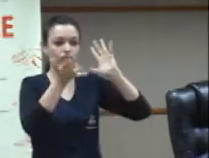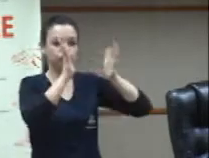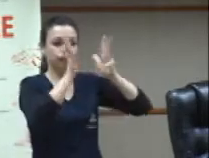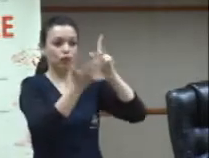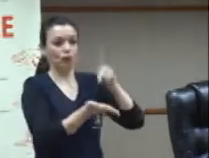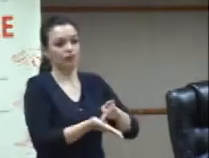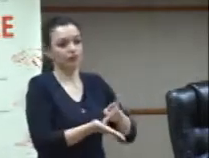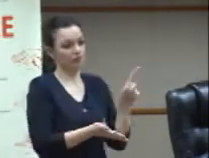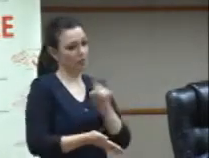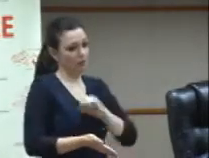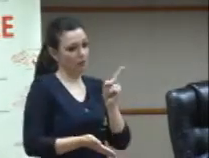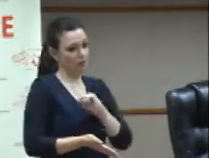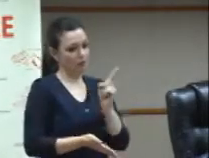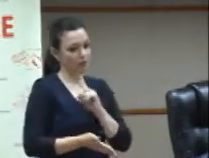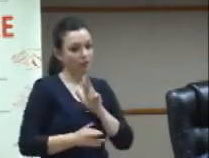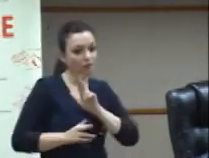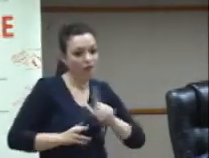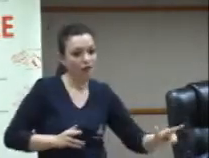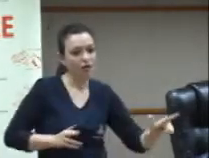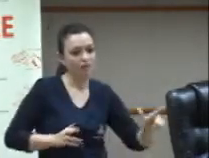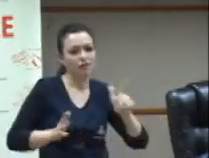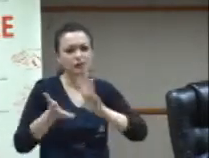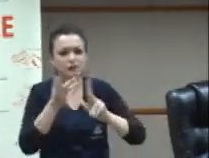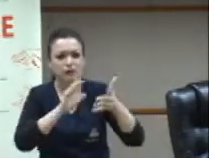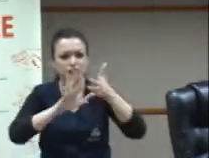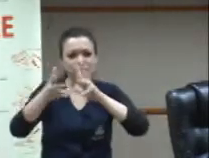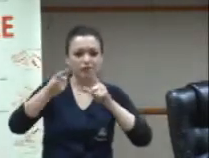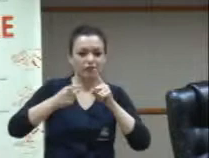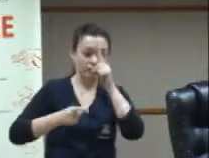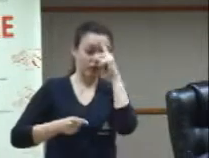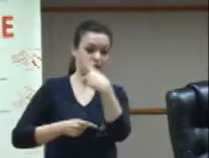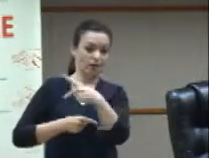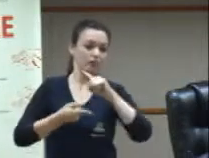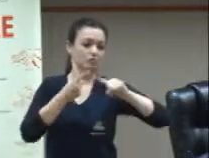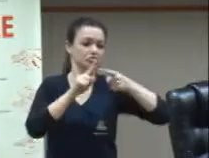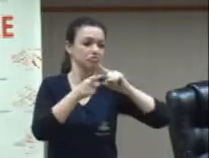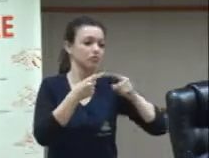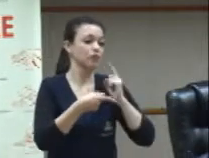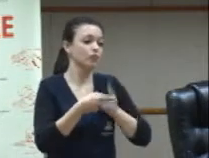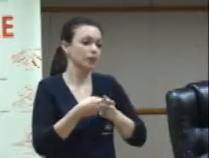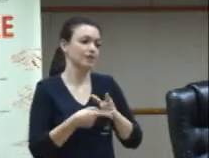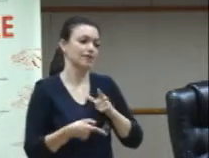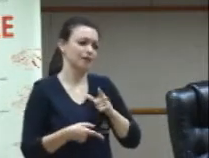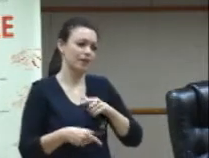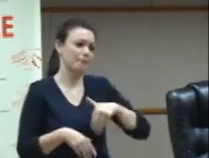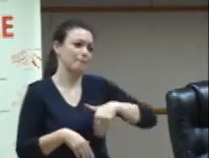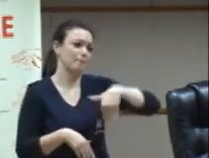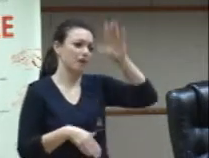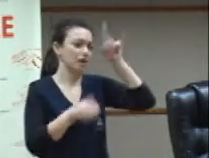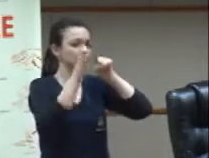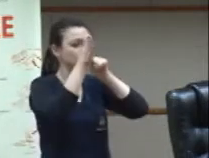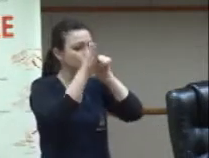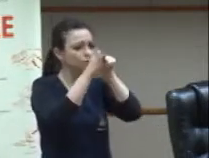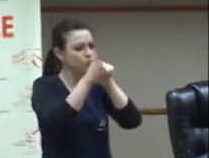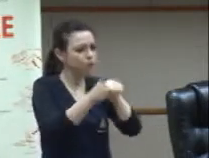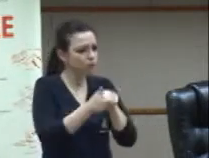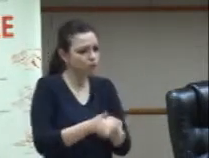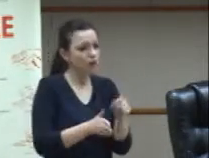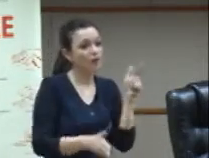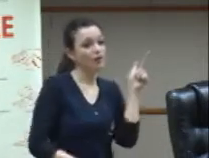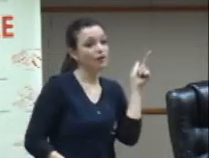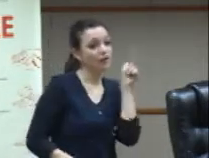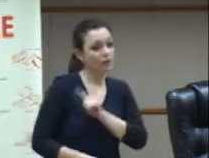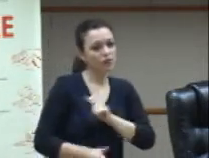então nós temos uma caminhada muito ampla pela frente ainda de pesquisas até conseguirmos atingir